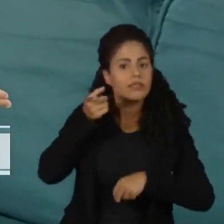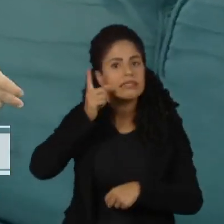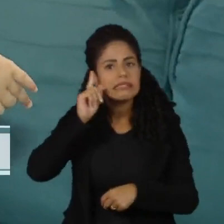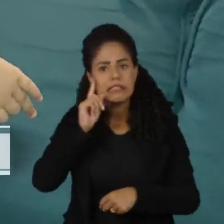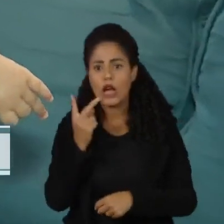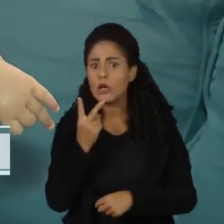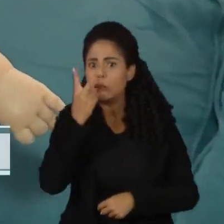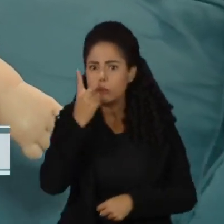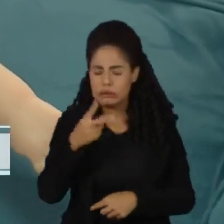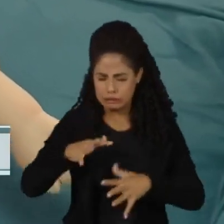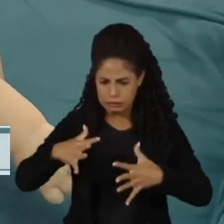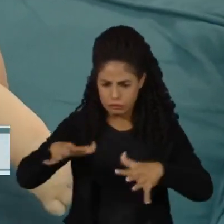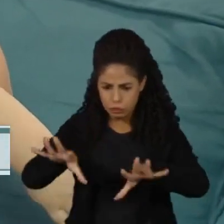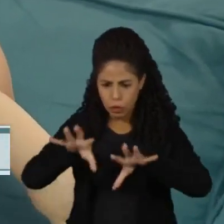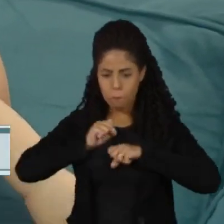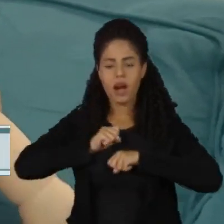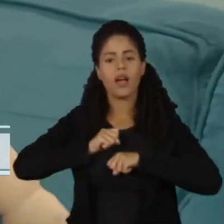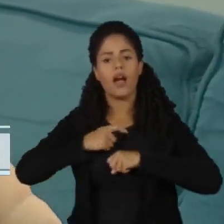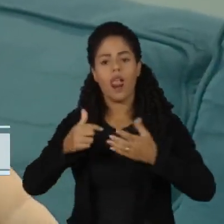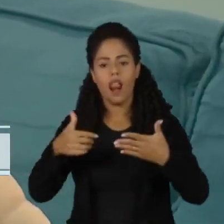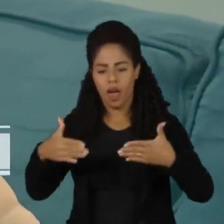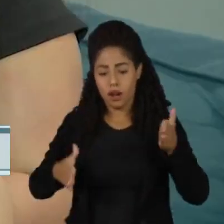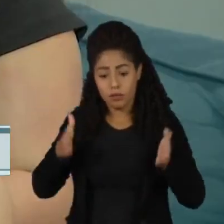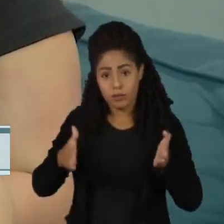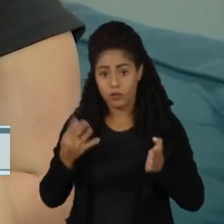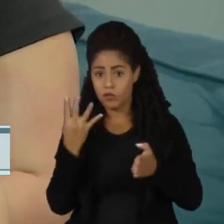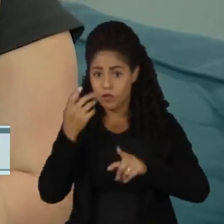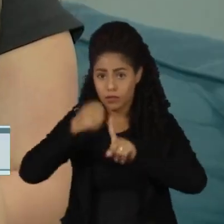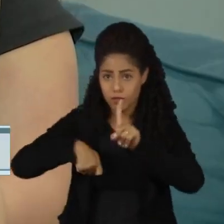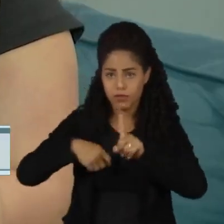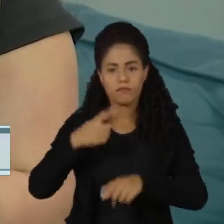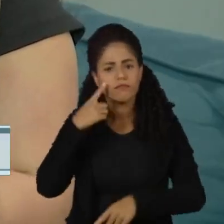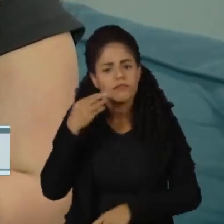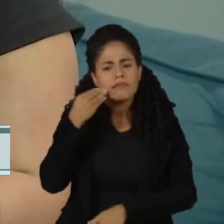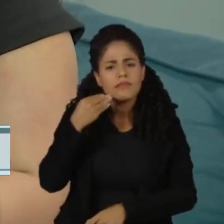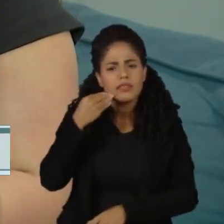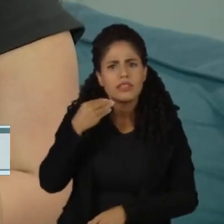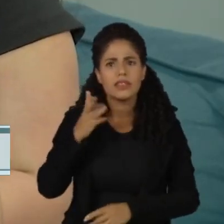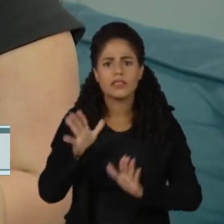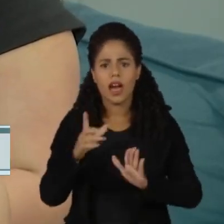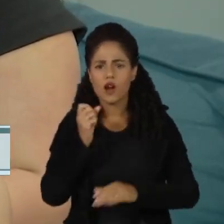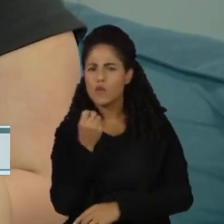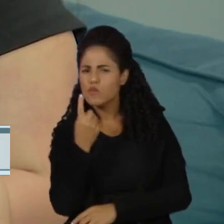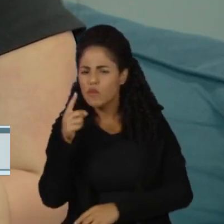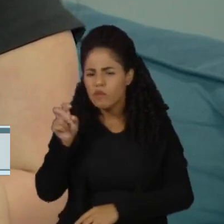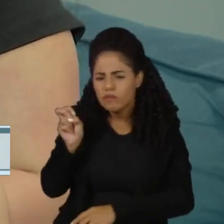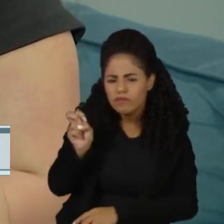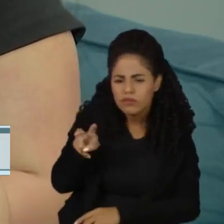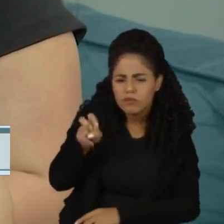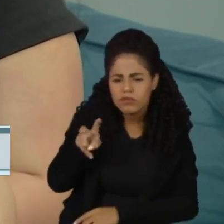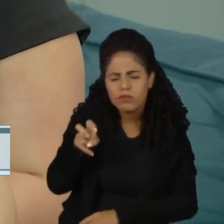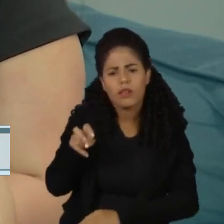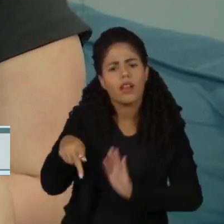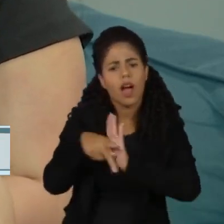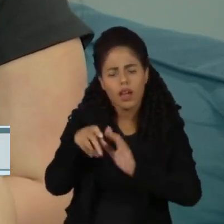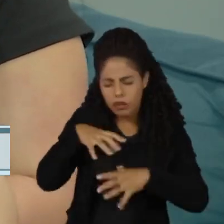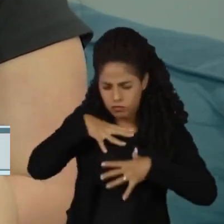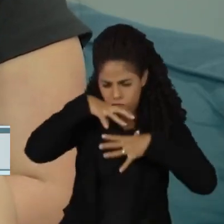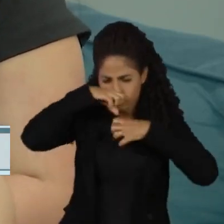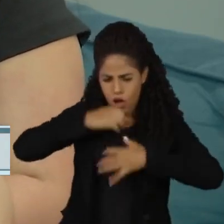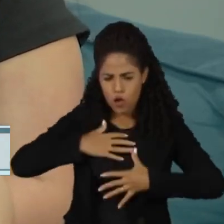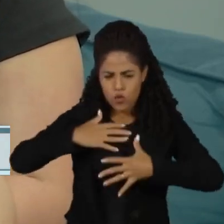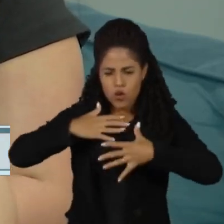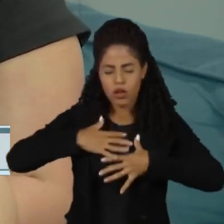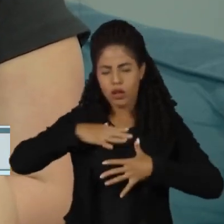duas infecções virais sofridas em quatro meses. Eles fizeram um teste, era um vírus sensinal respiratório, se eu não me engano, que é o